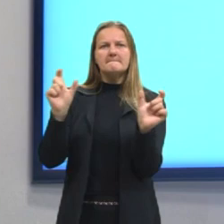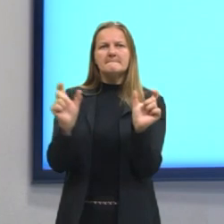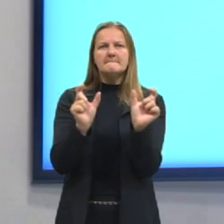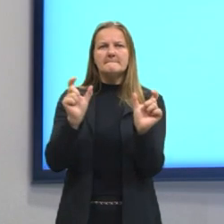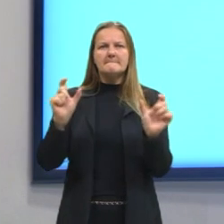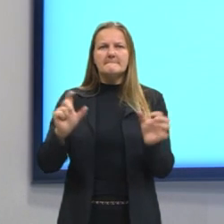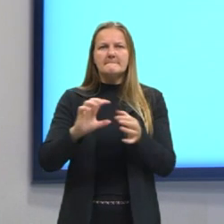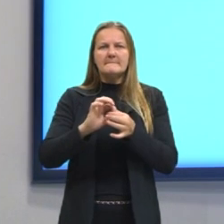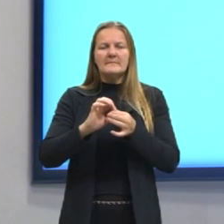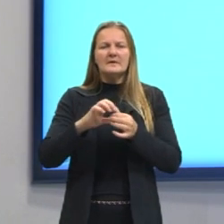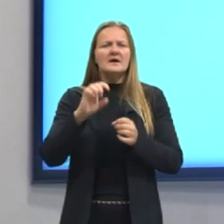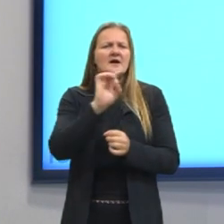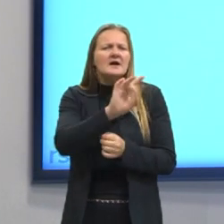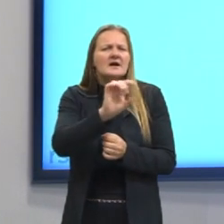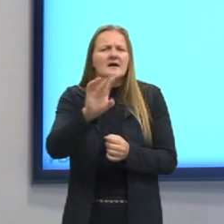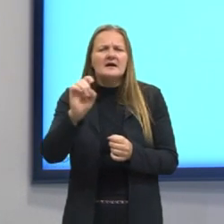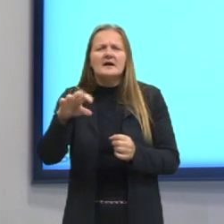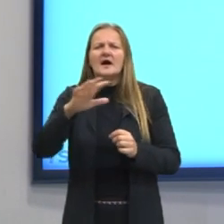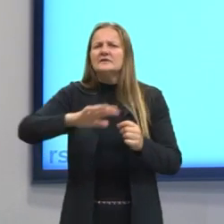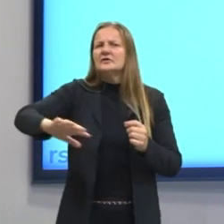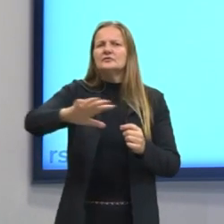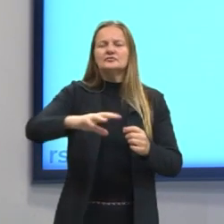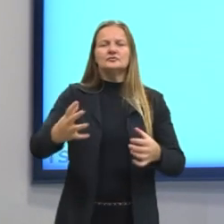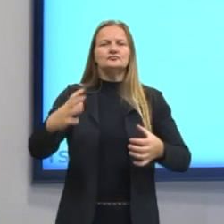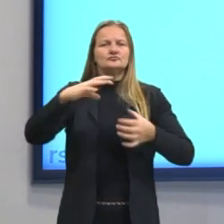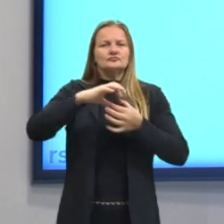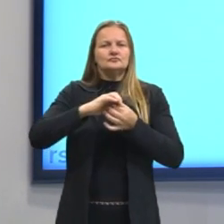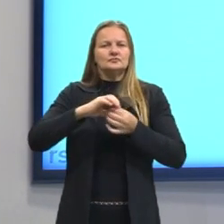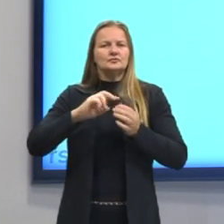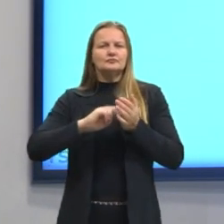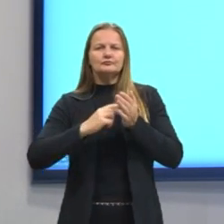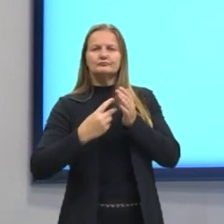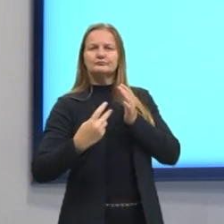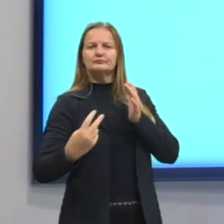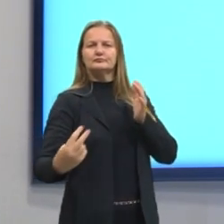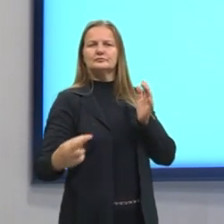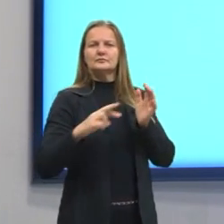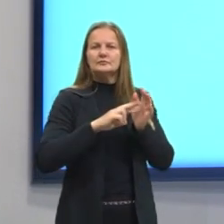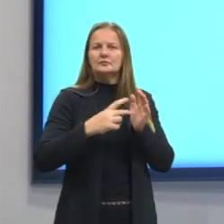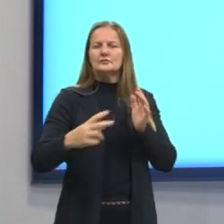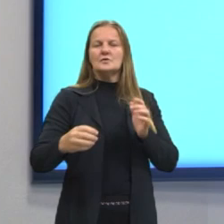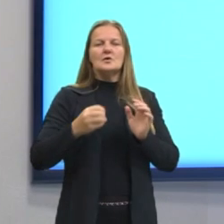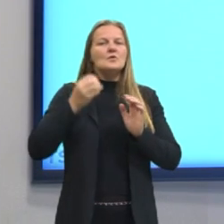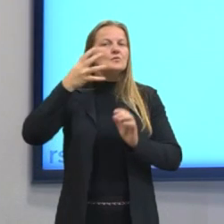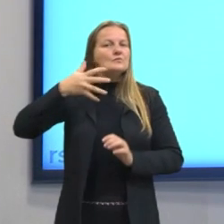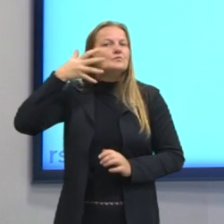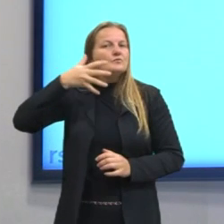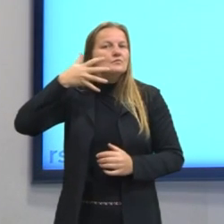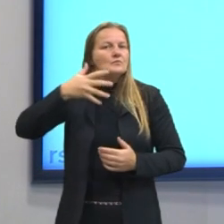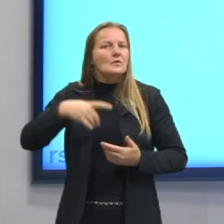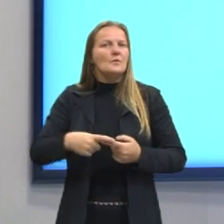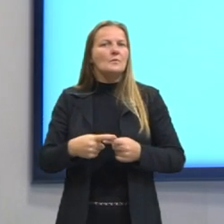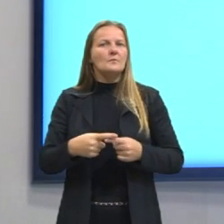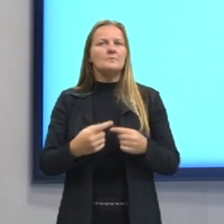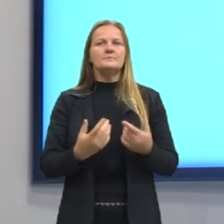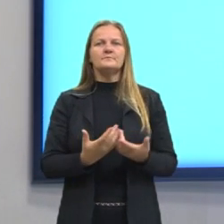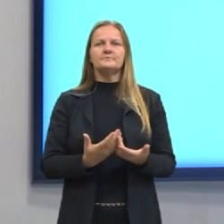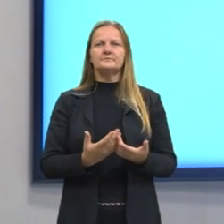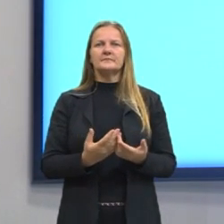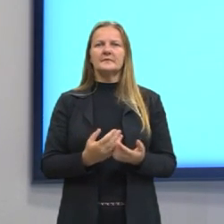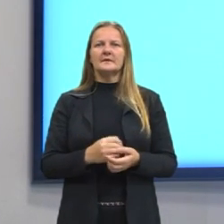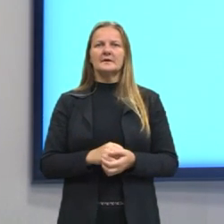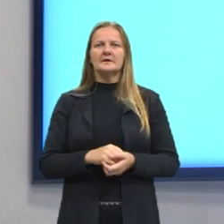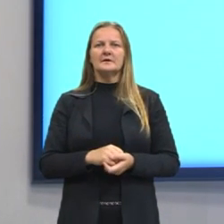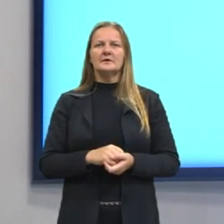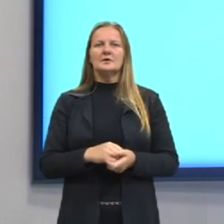E que cada uma dessas esferas produz seus repertórios discursivos. E daí eu trouxe aqui com uma exemplificação